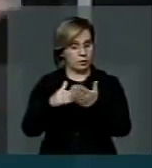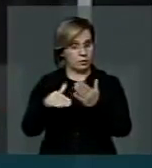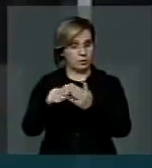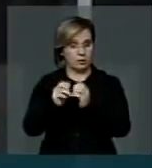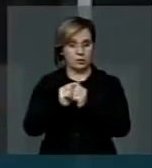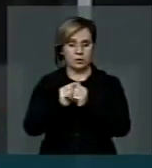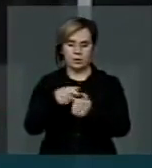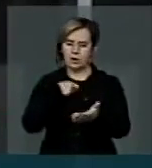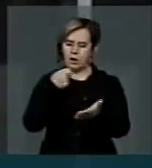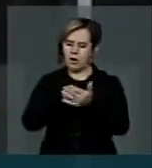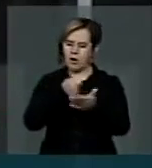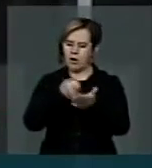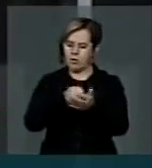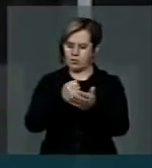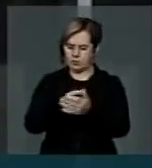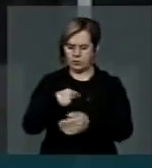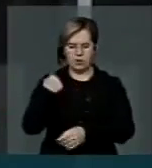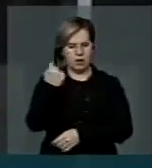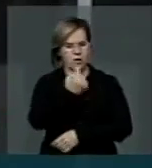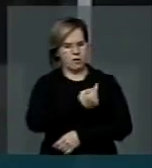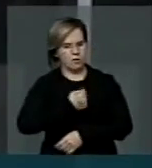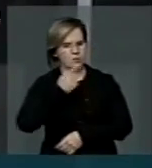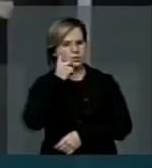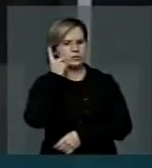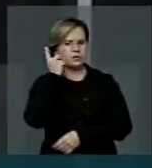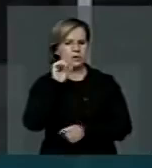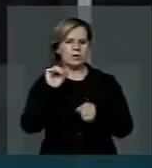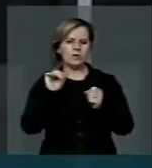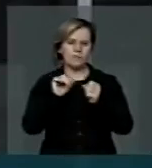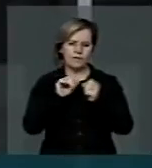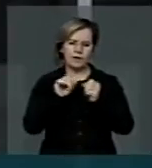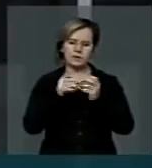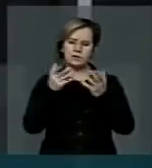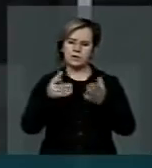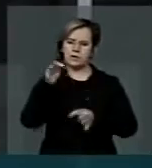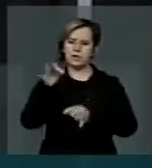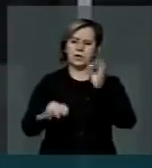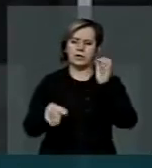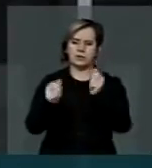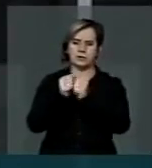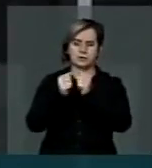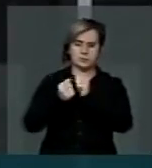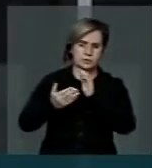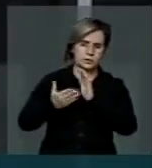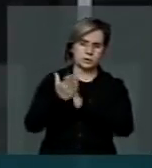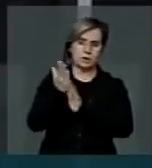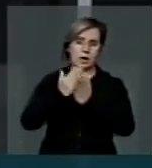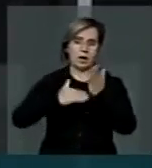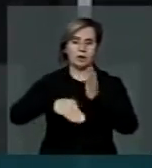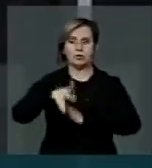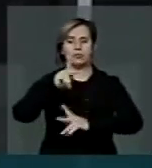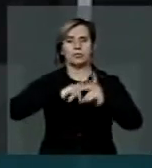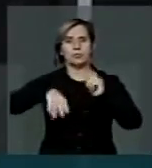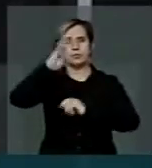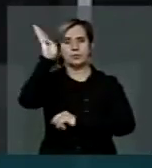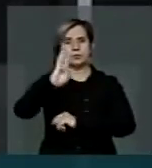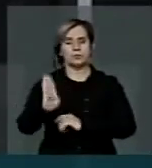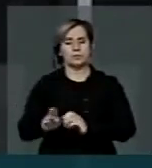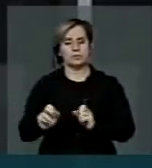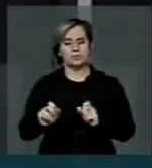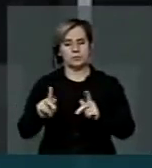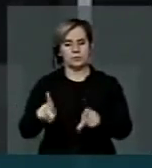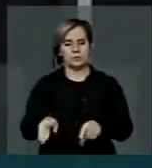a cobrar de nós, deputados, que façamos esta justiça a todos os brasileiros que já se aposentaram.